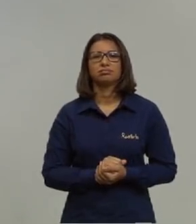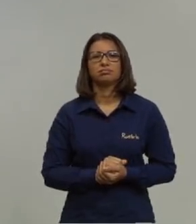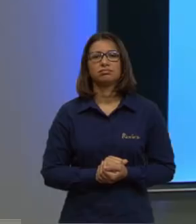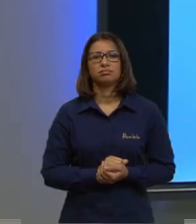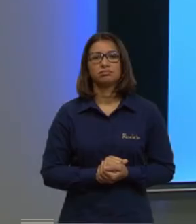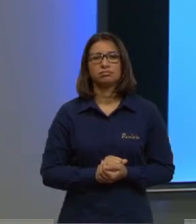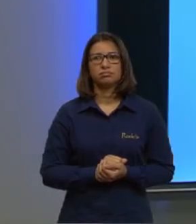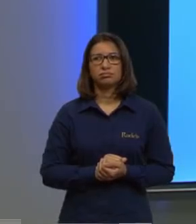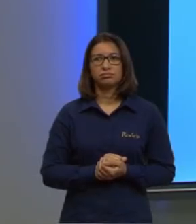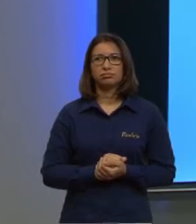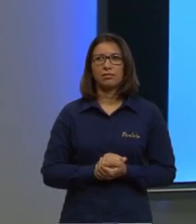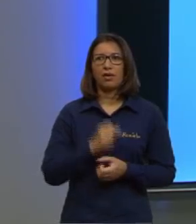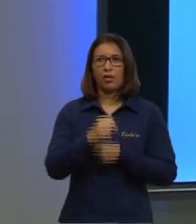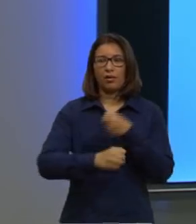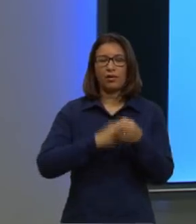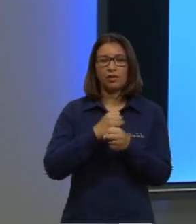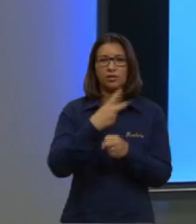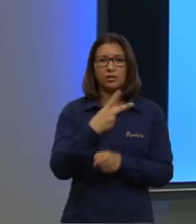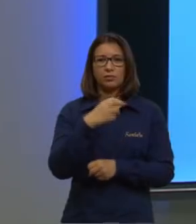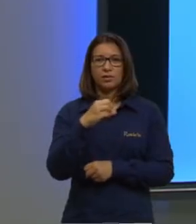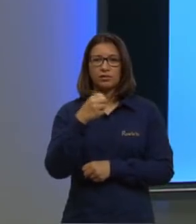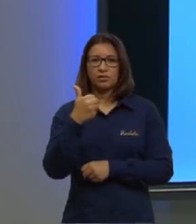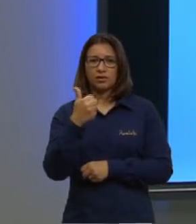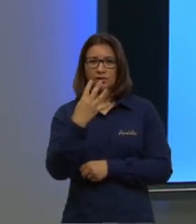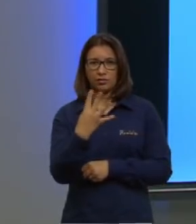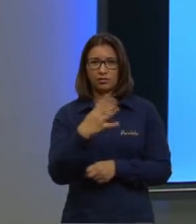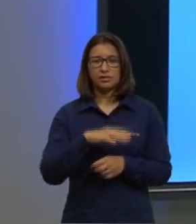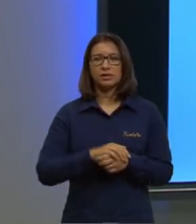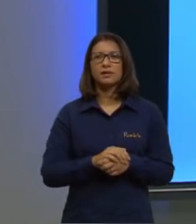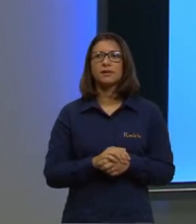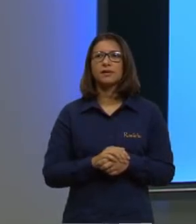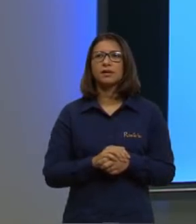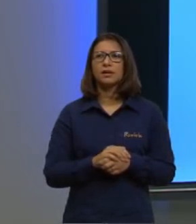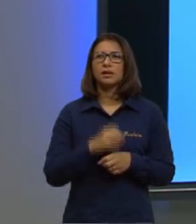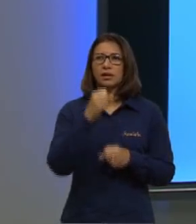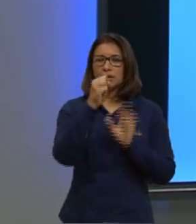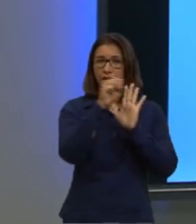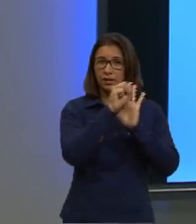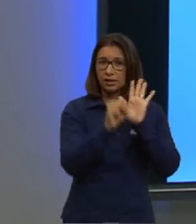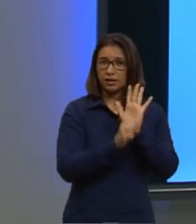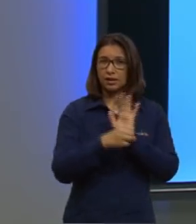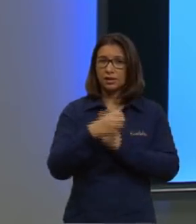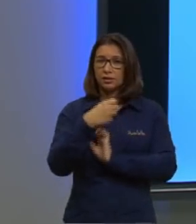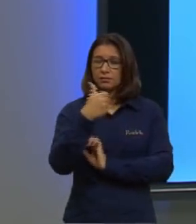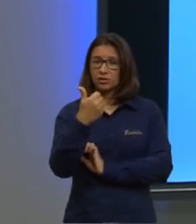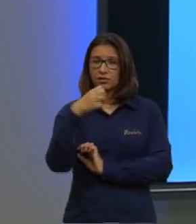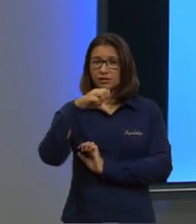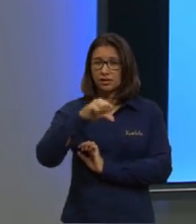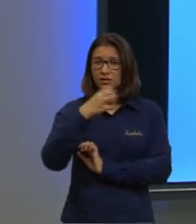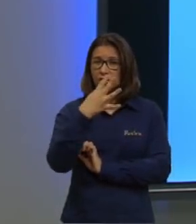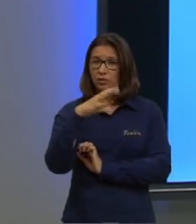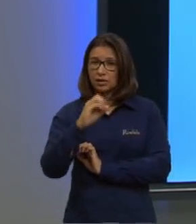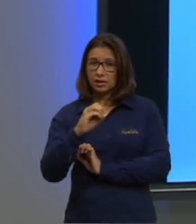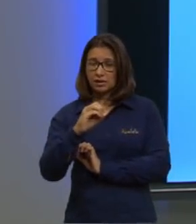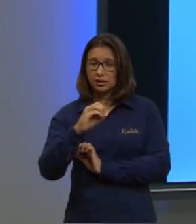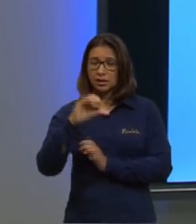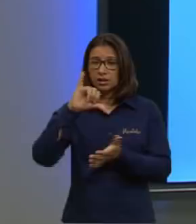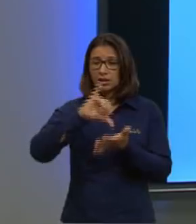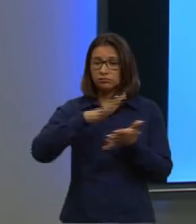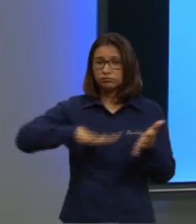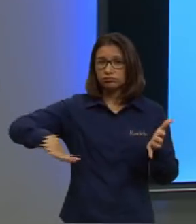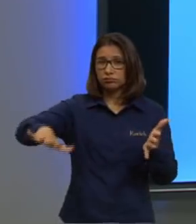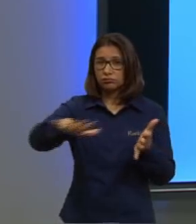De 2014 essa na década de 1940 na região centro-oeste